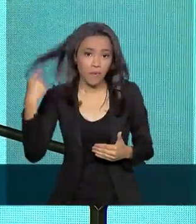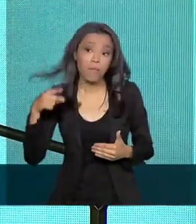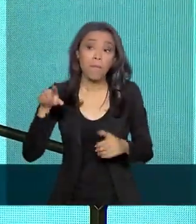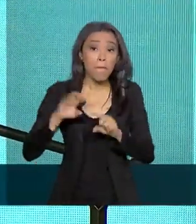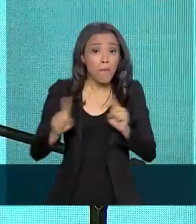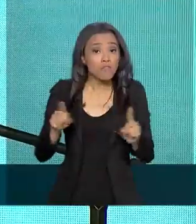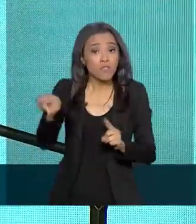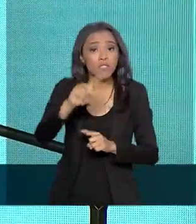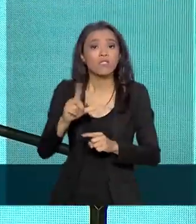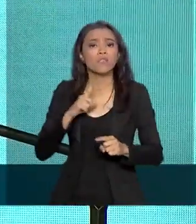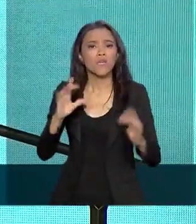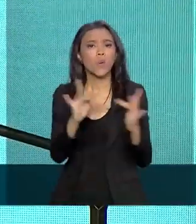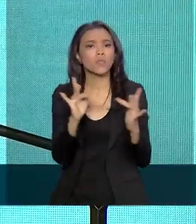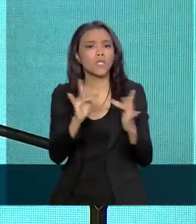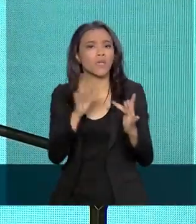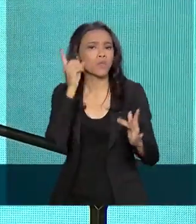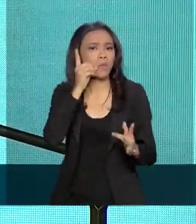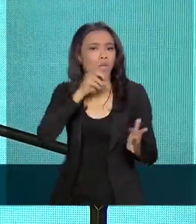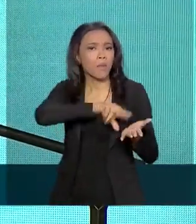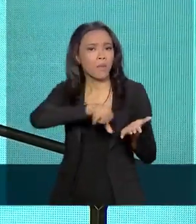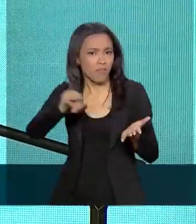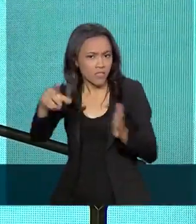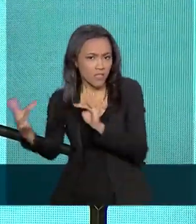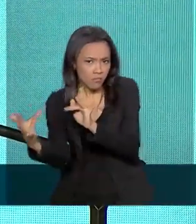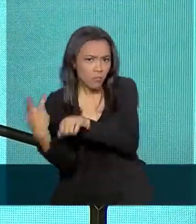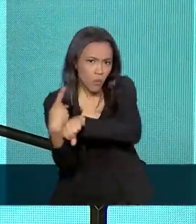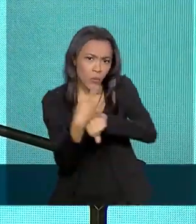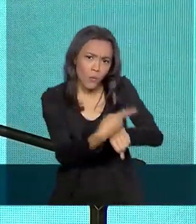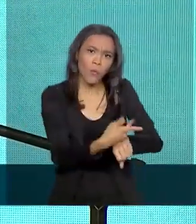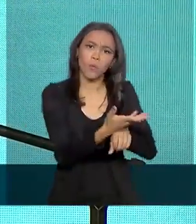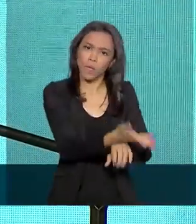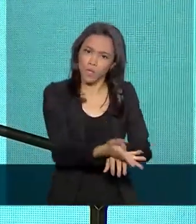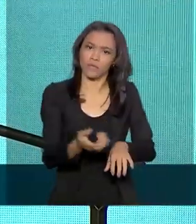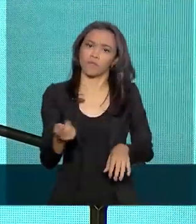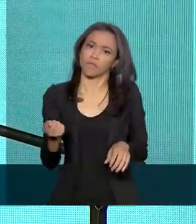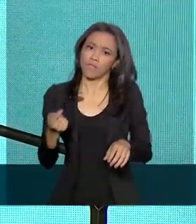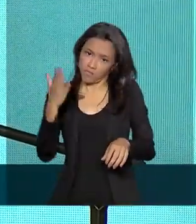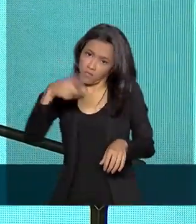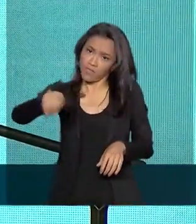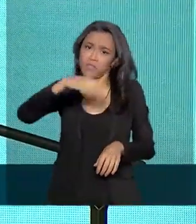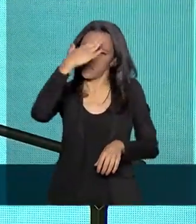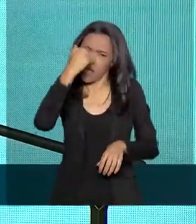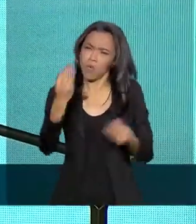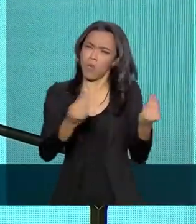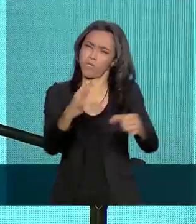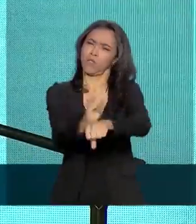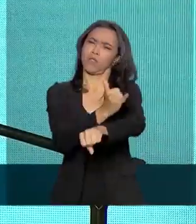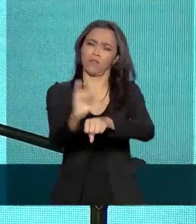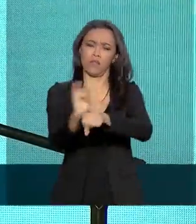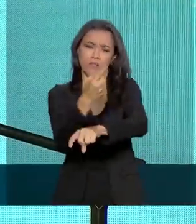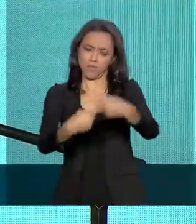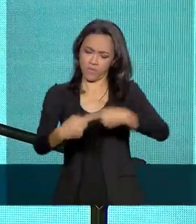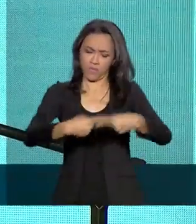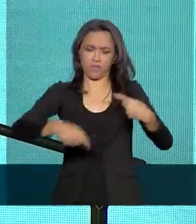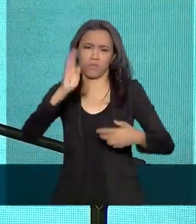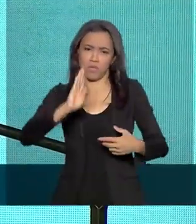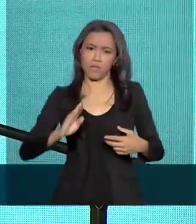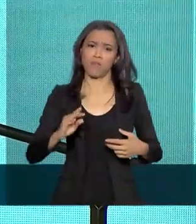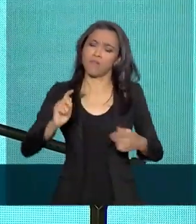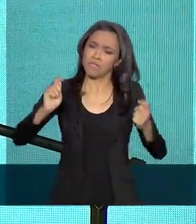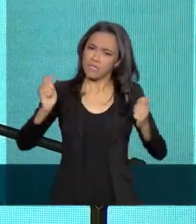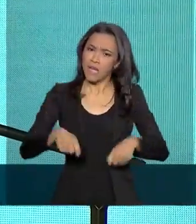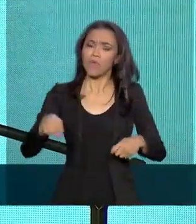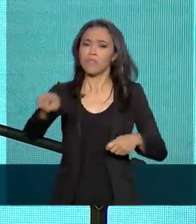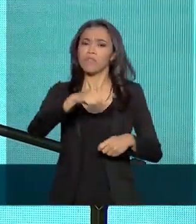ser natural, mas nós sabemos como a política funciona no Brasil. Então, vale a pena a interferência dos senhores